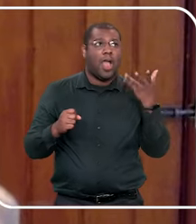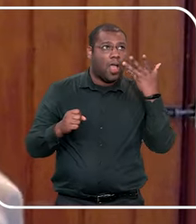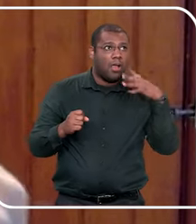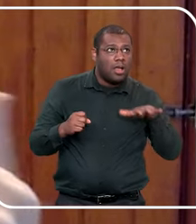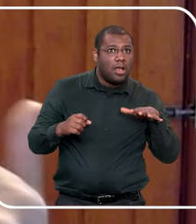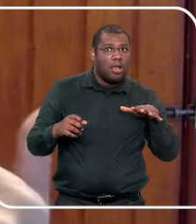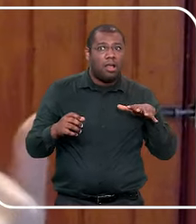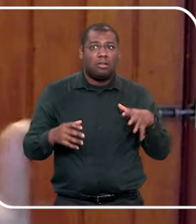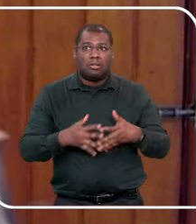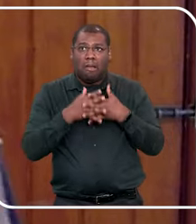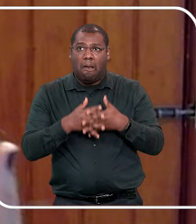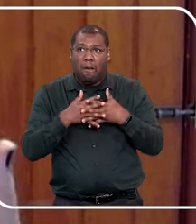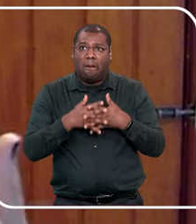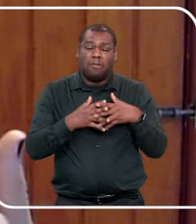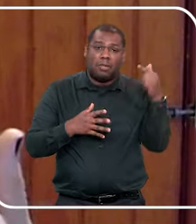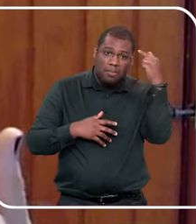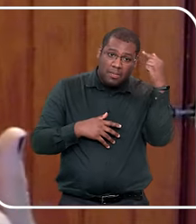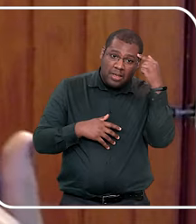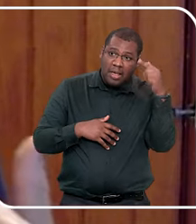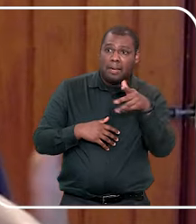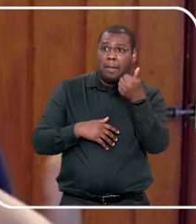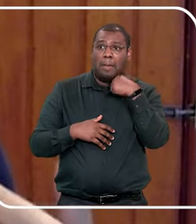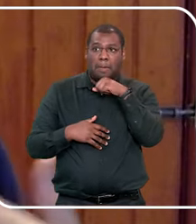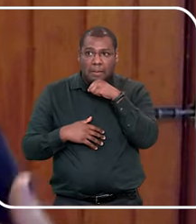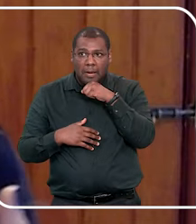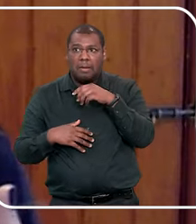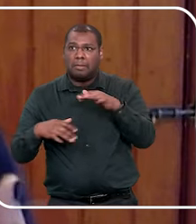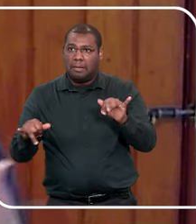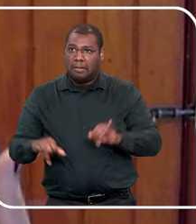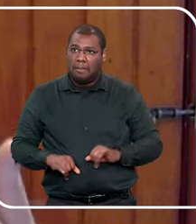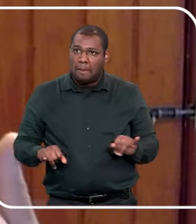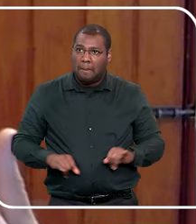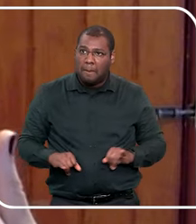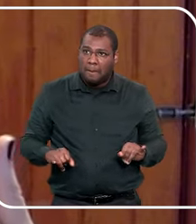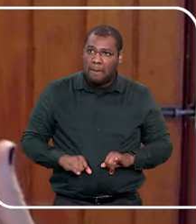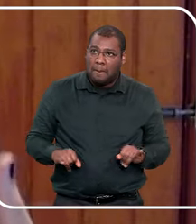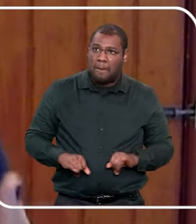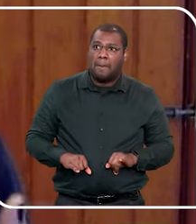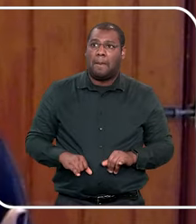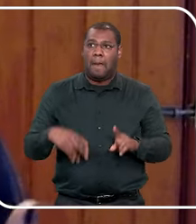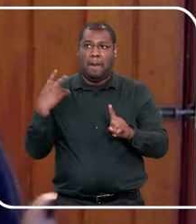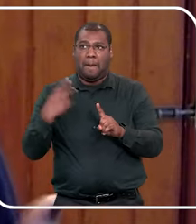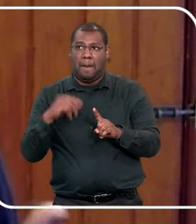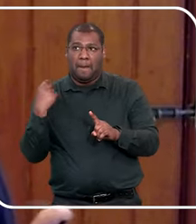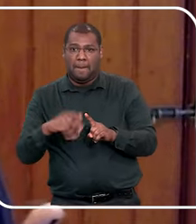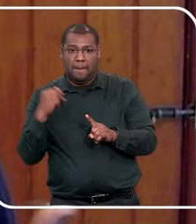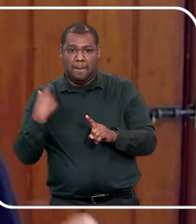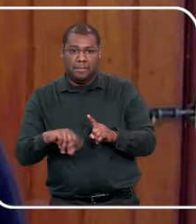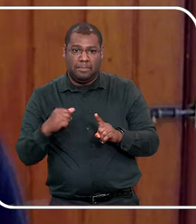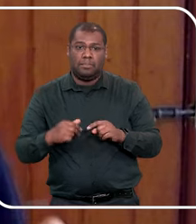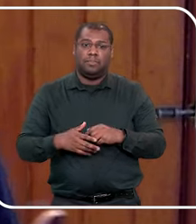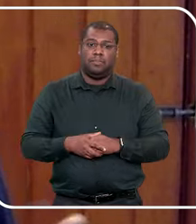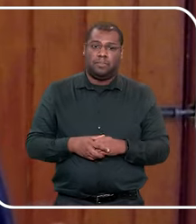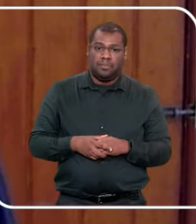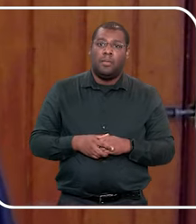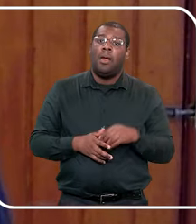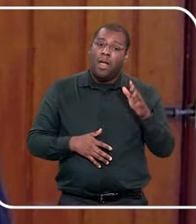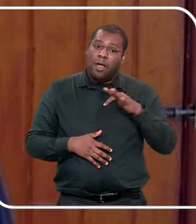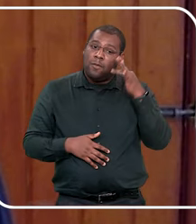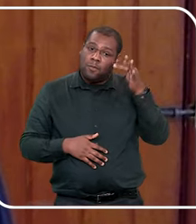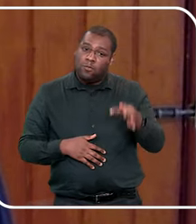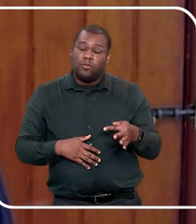como tá apanhando, tá sendo judiada, aquele não é normal, tá fazendo mal pra ela,